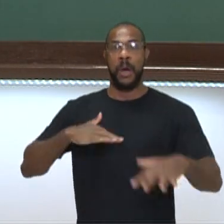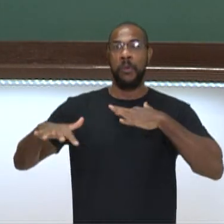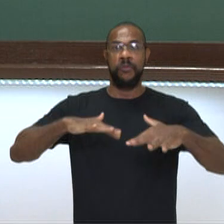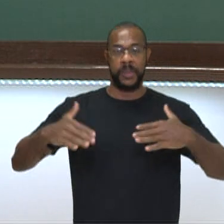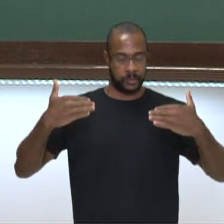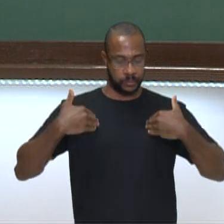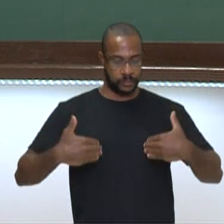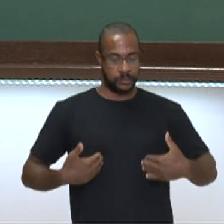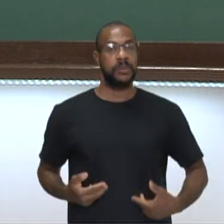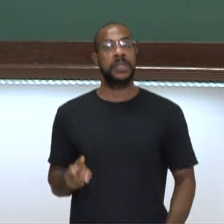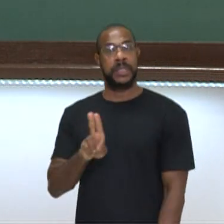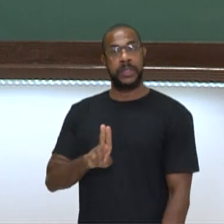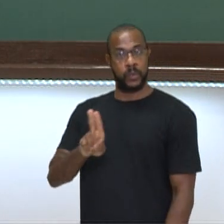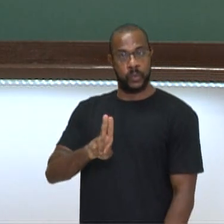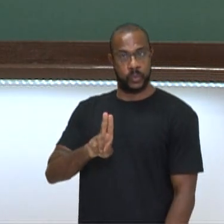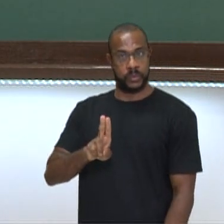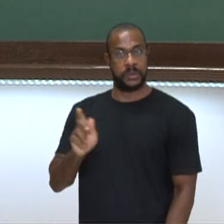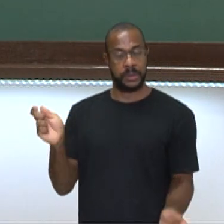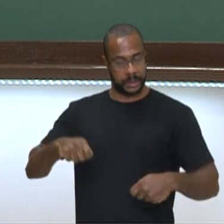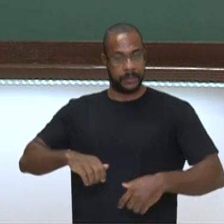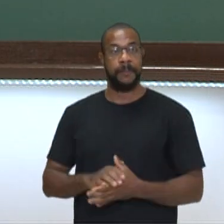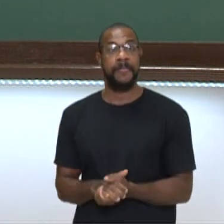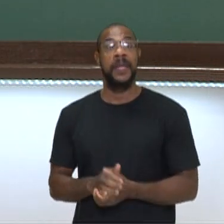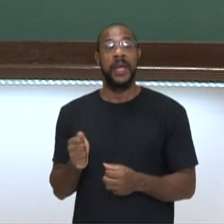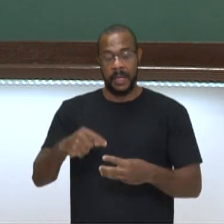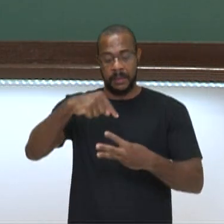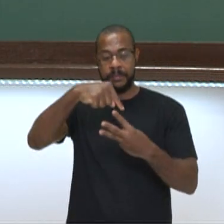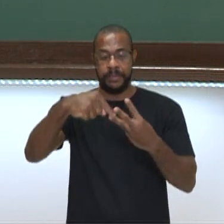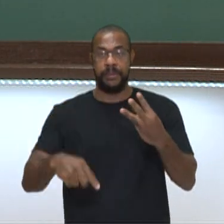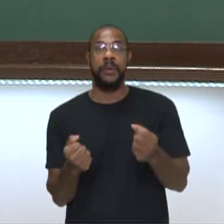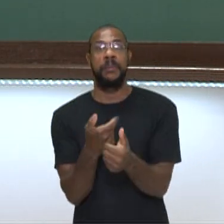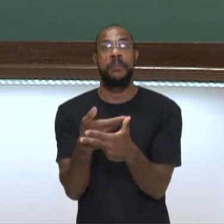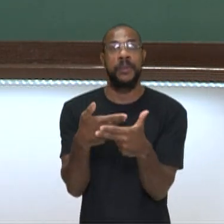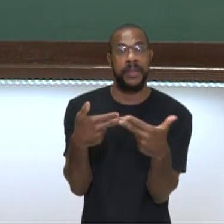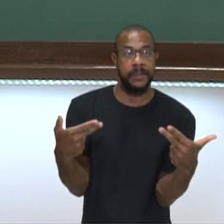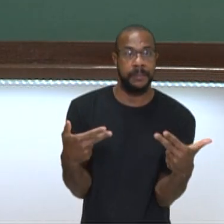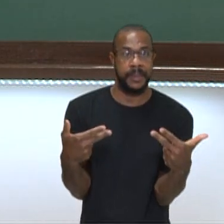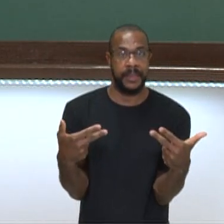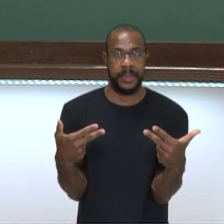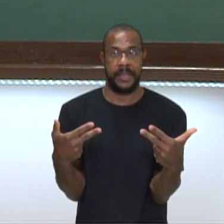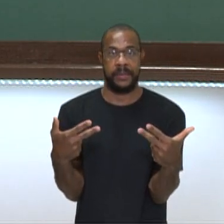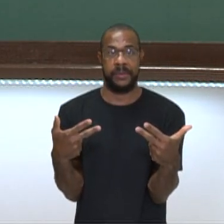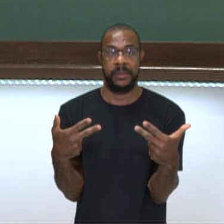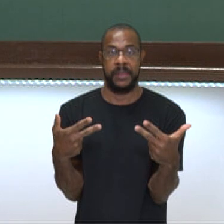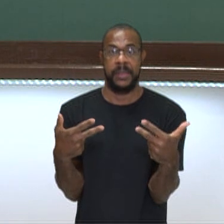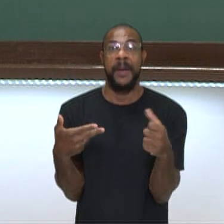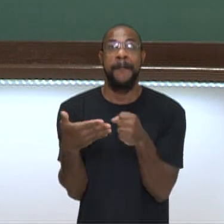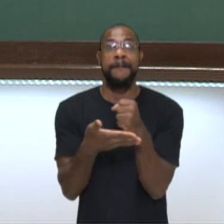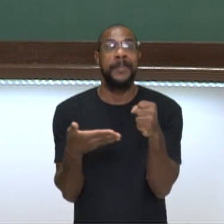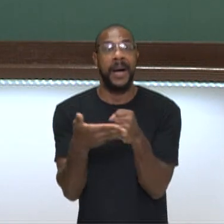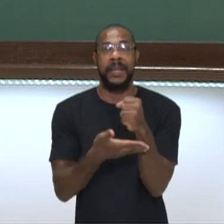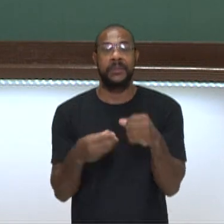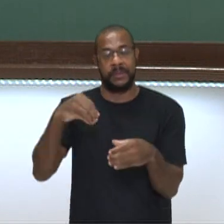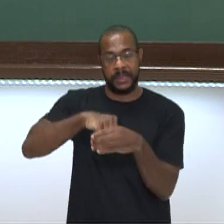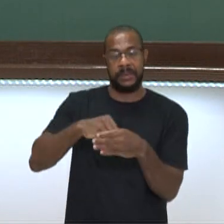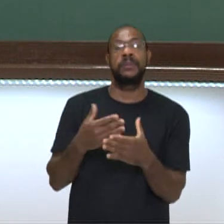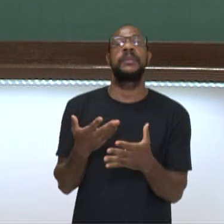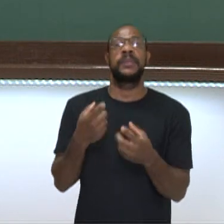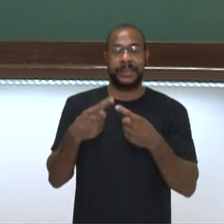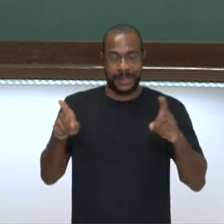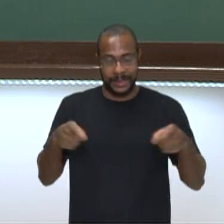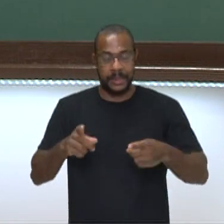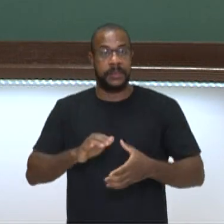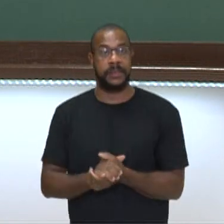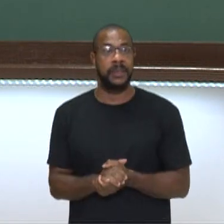que eu utilizo. Então, esses são os três elementos primordiais na dança, tá? Na